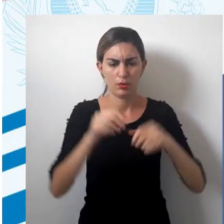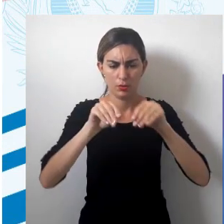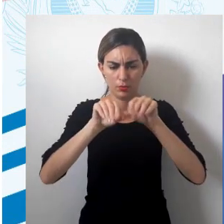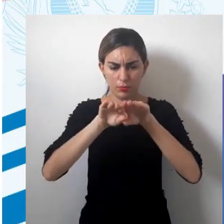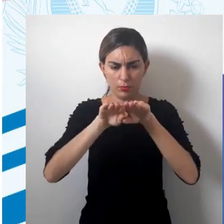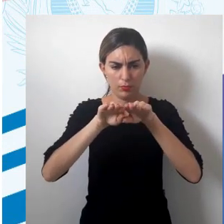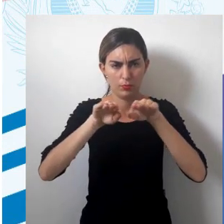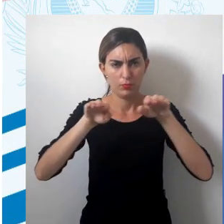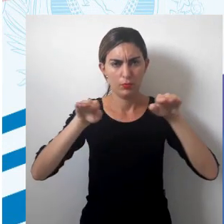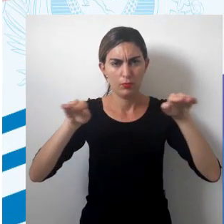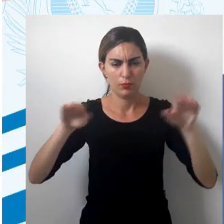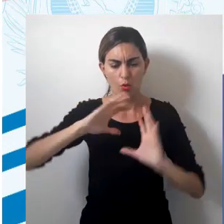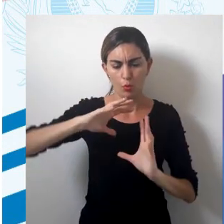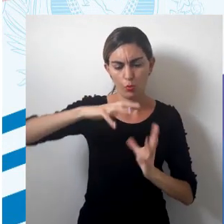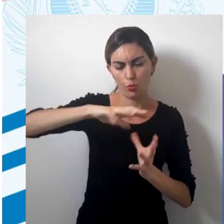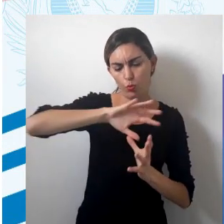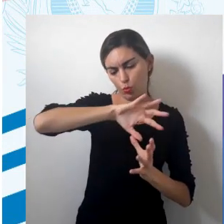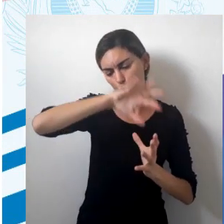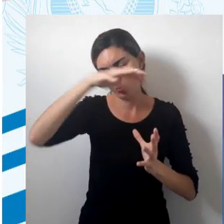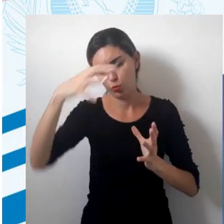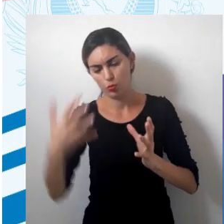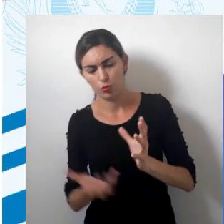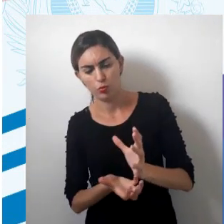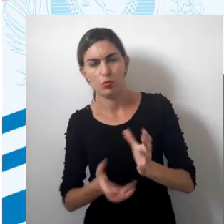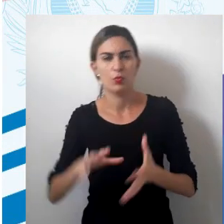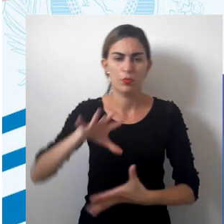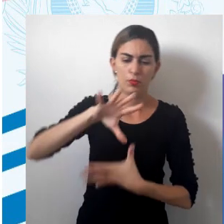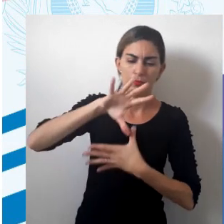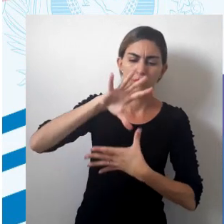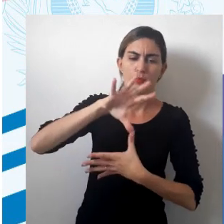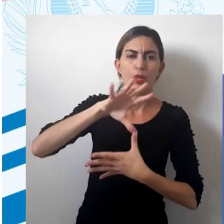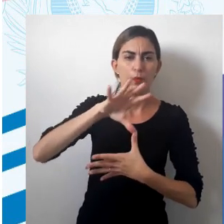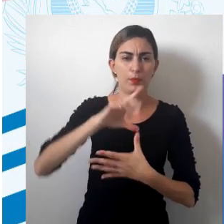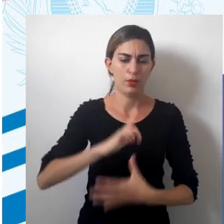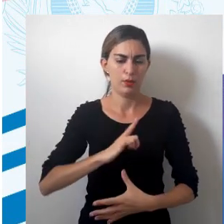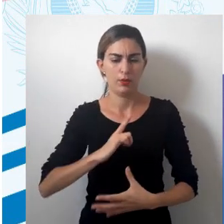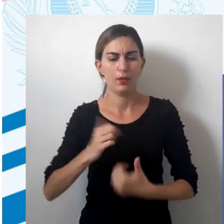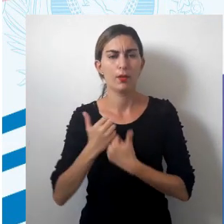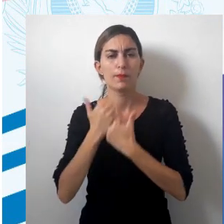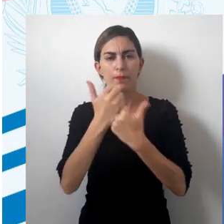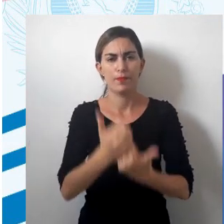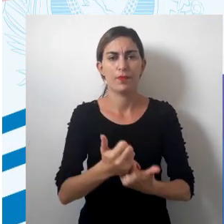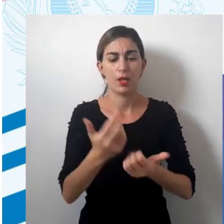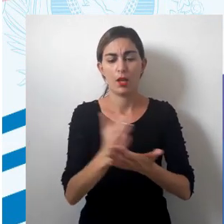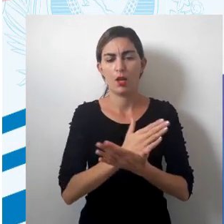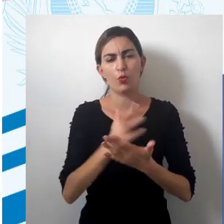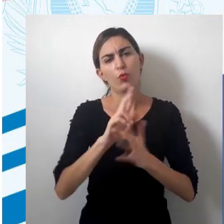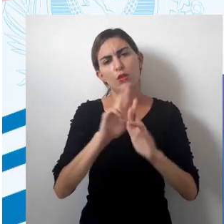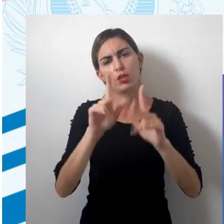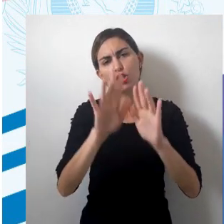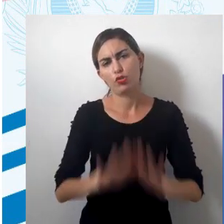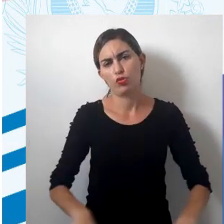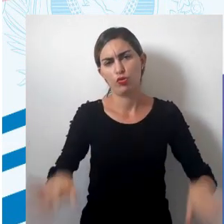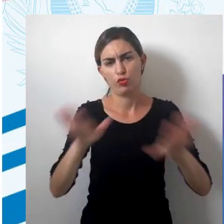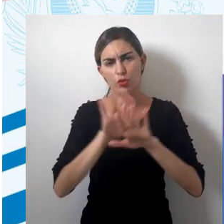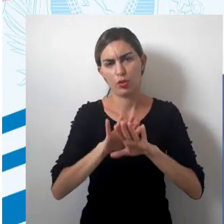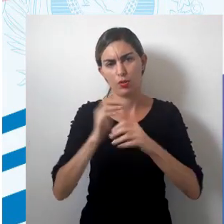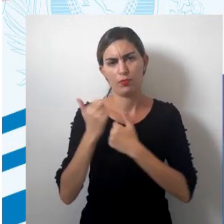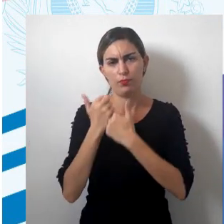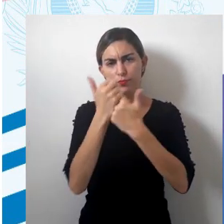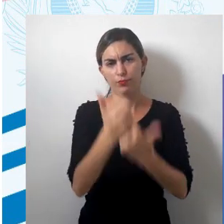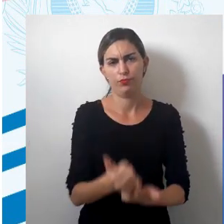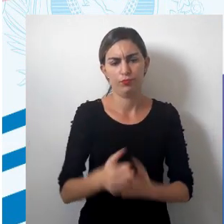superfície terrestre, globo terrestre e mapa, a gente tem aí representado algumas formas mais gerais de